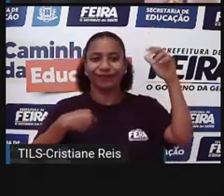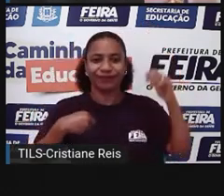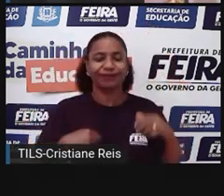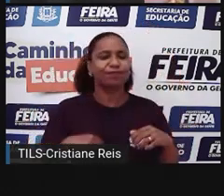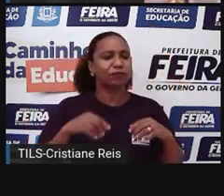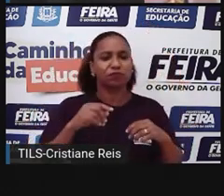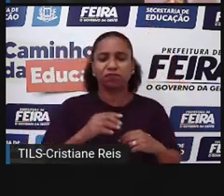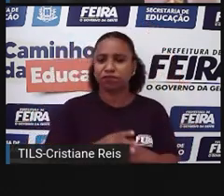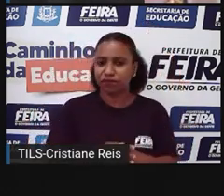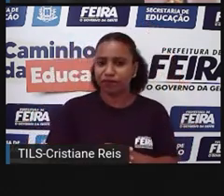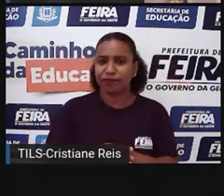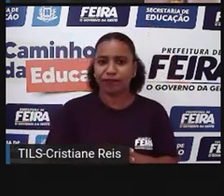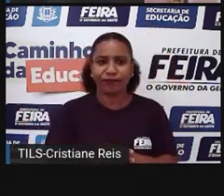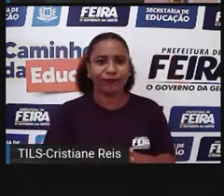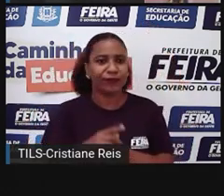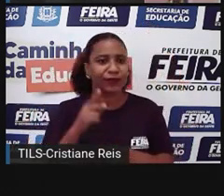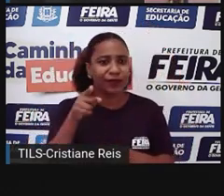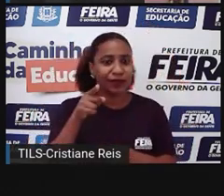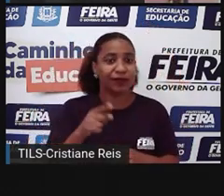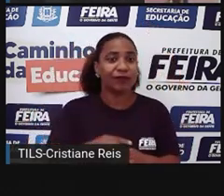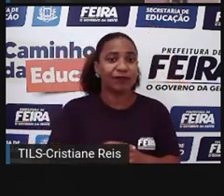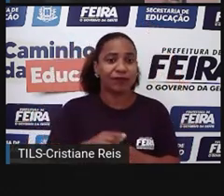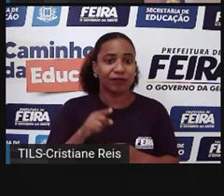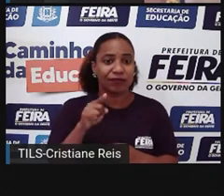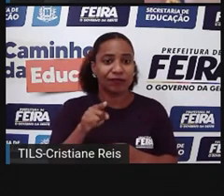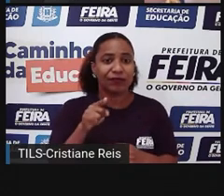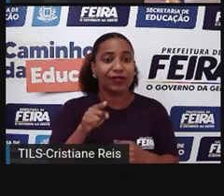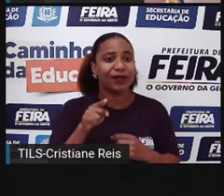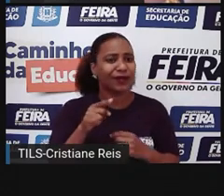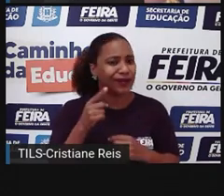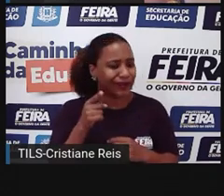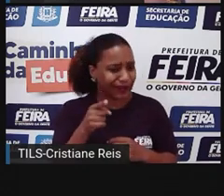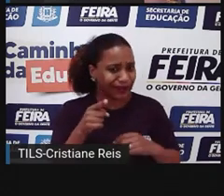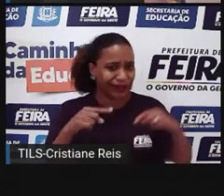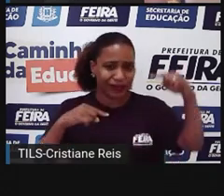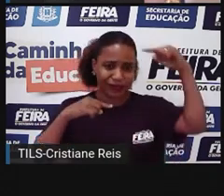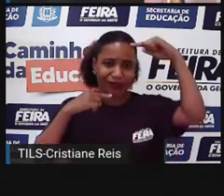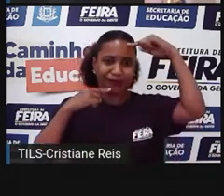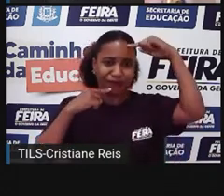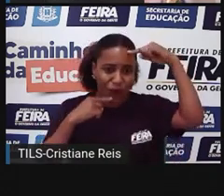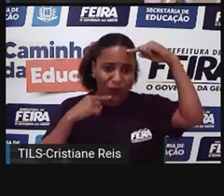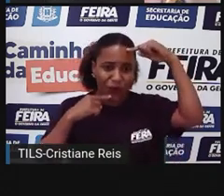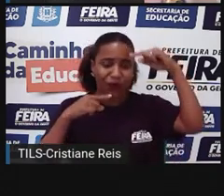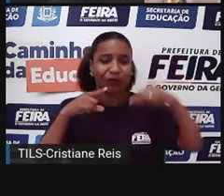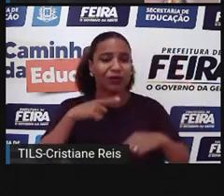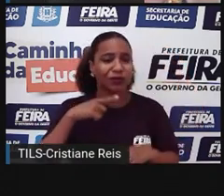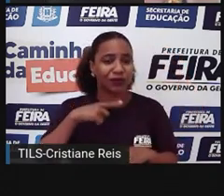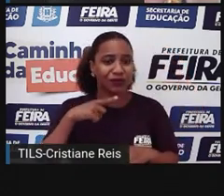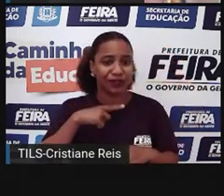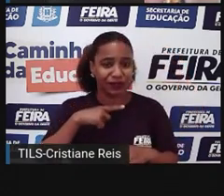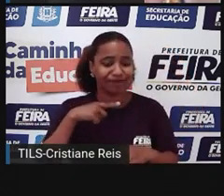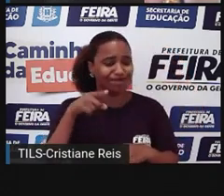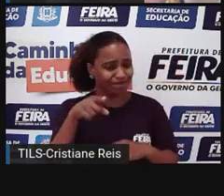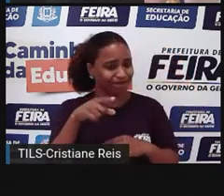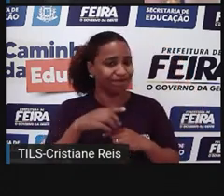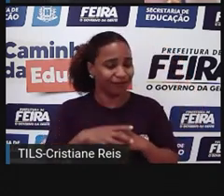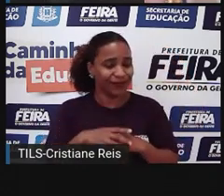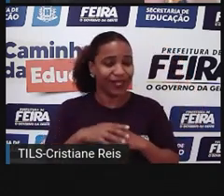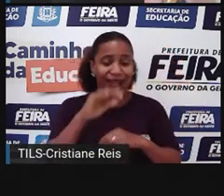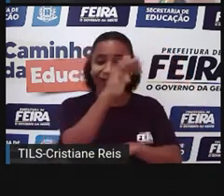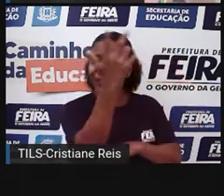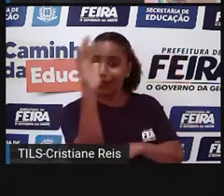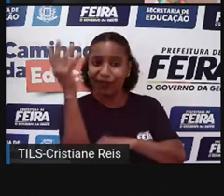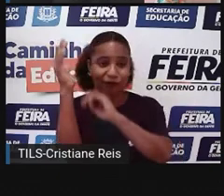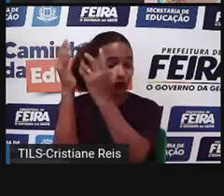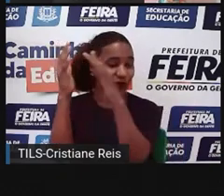E ela era uma fada que nenhum homem viu. Ela era uma fada encantada e vivia lá na floresta.